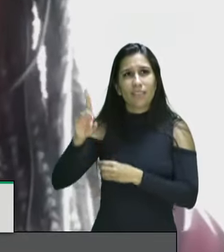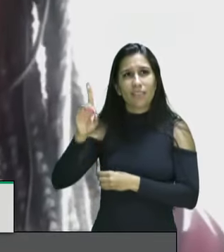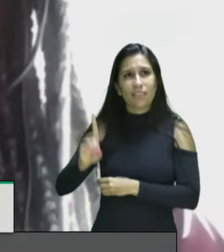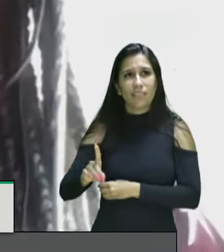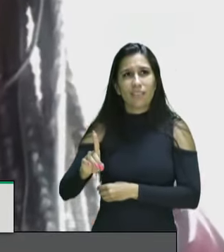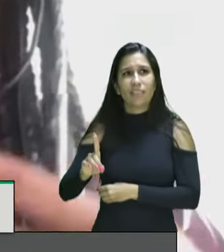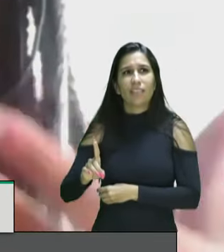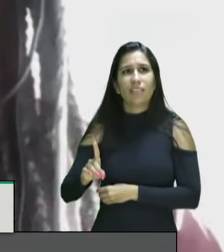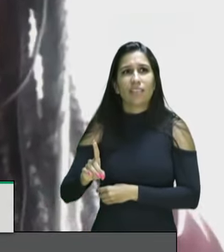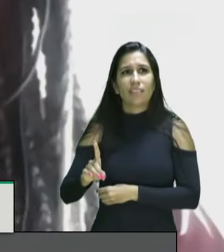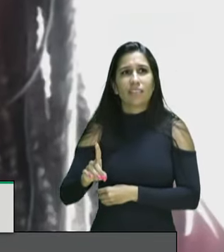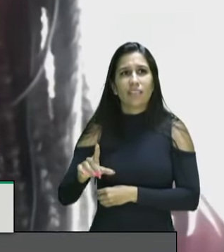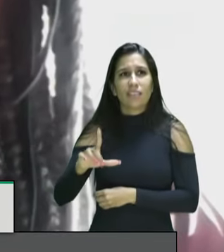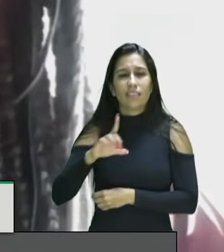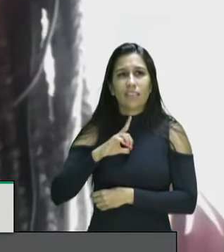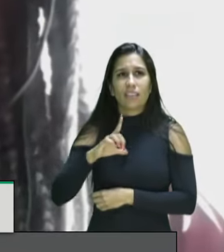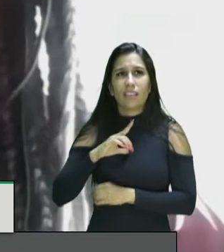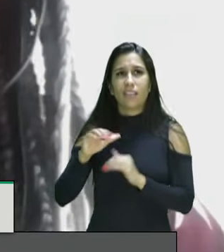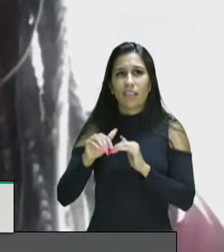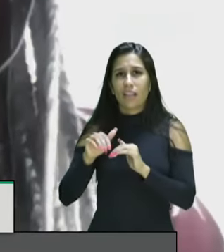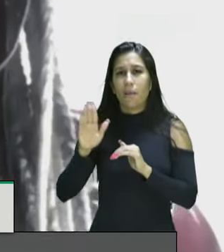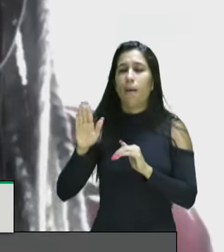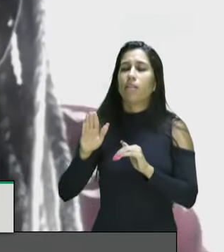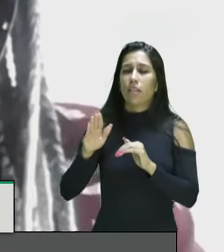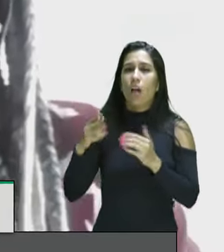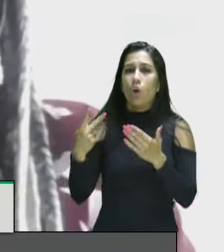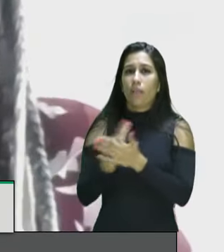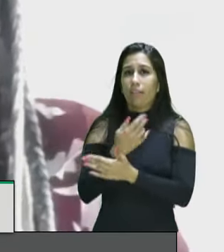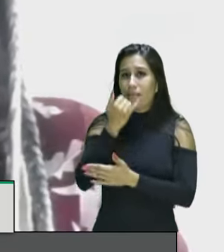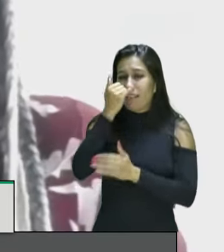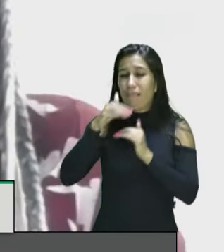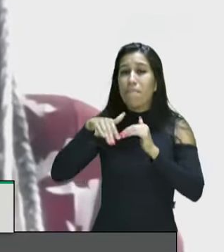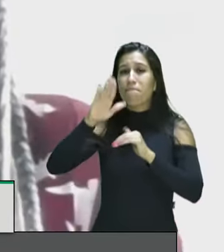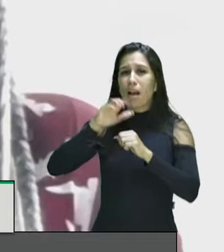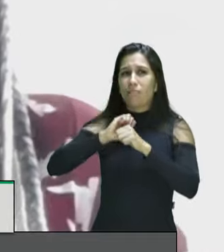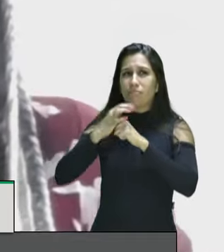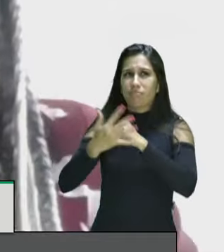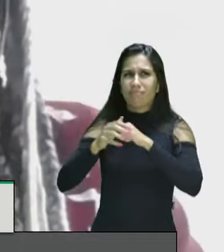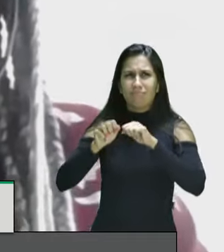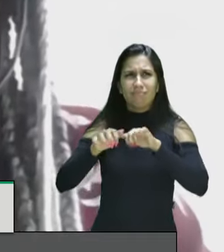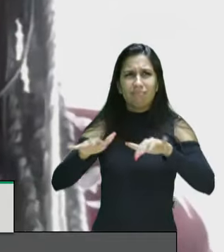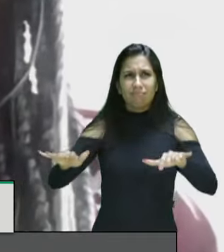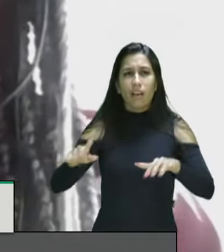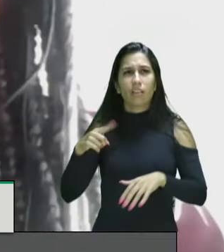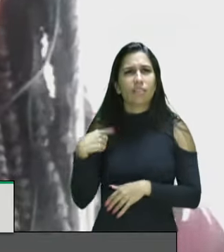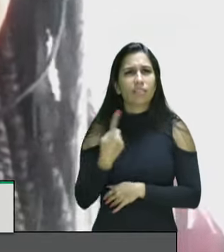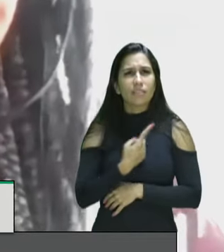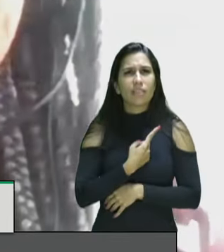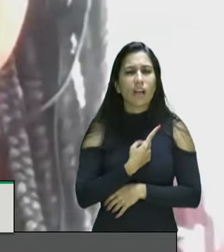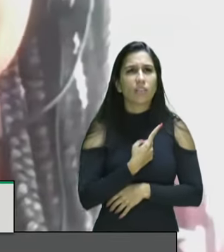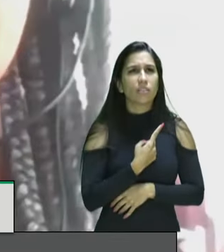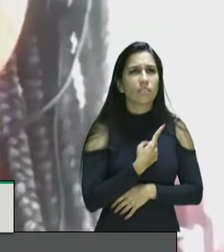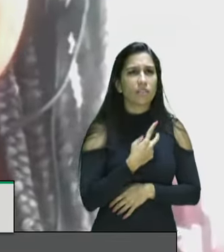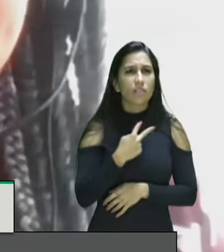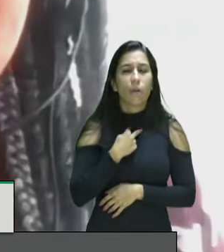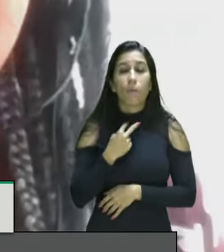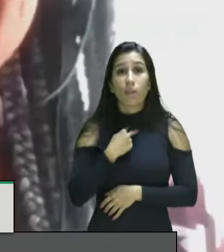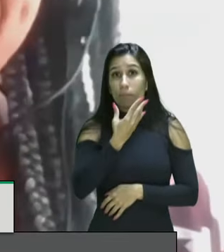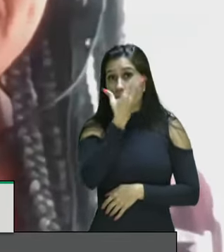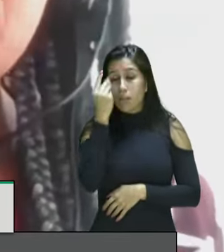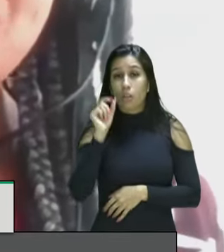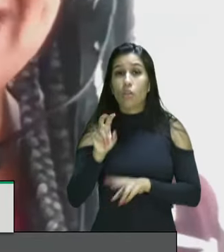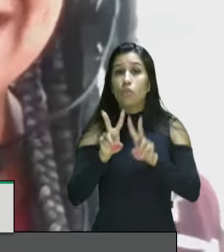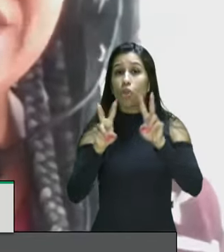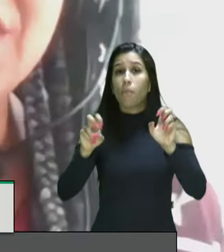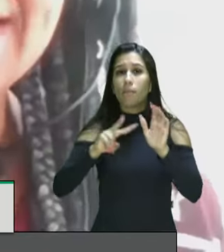ano cresce mais ainda em situação pandêmica não tem como a gente desconsiderar também por fim os efeitos da pandemia